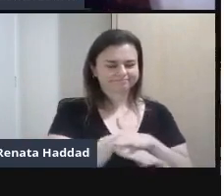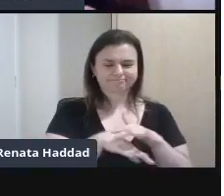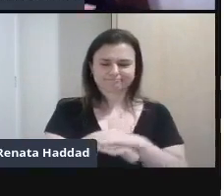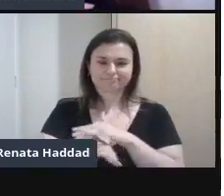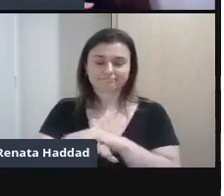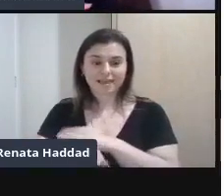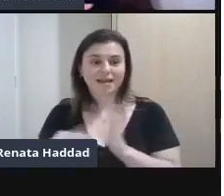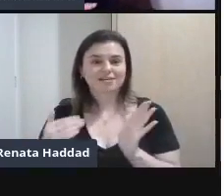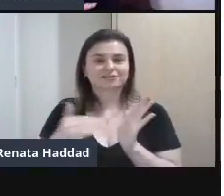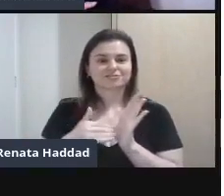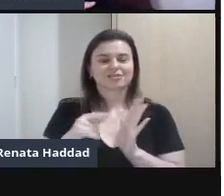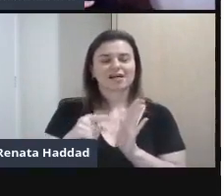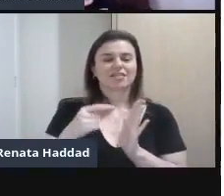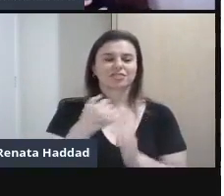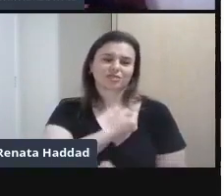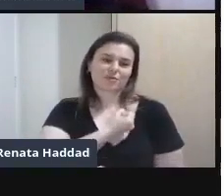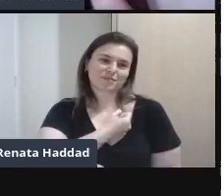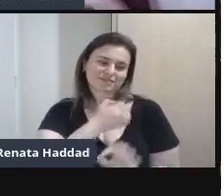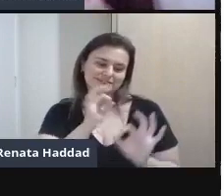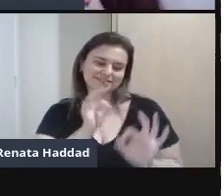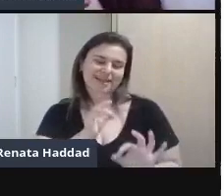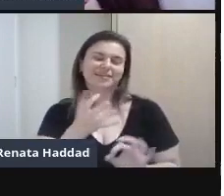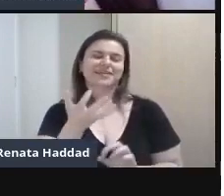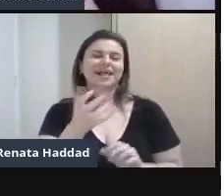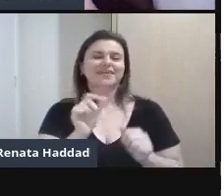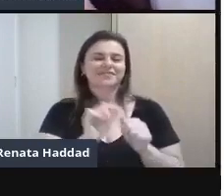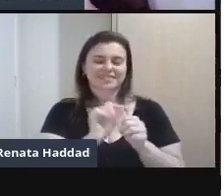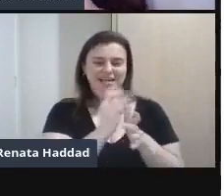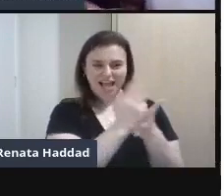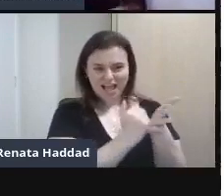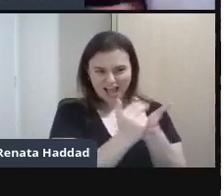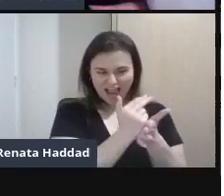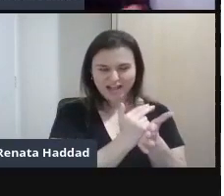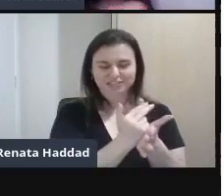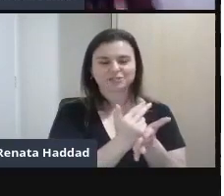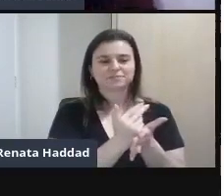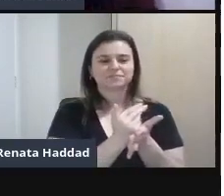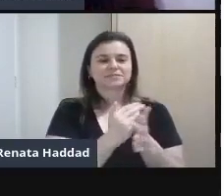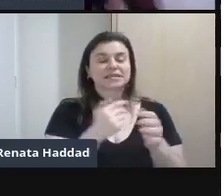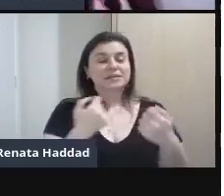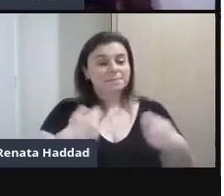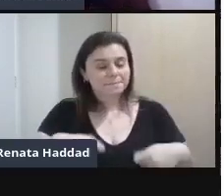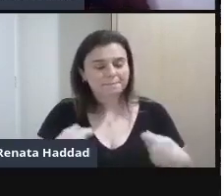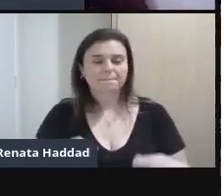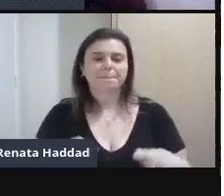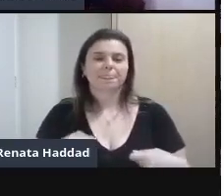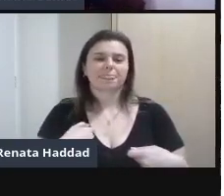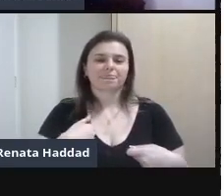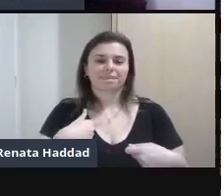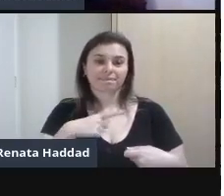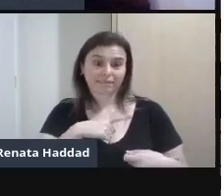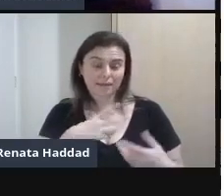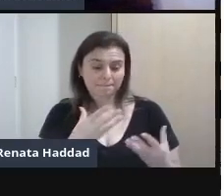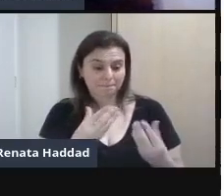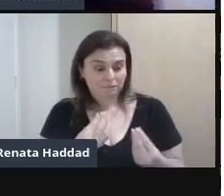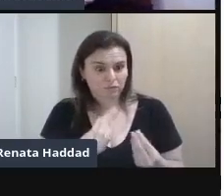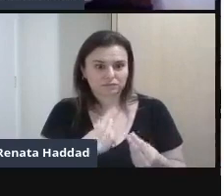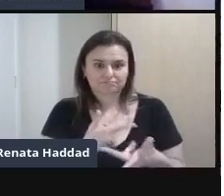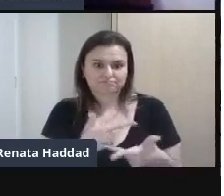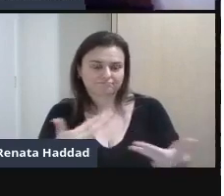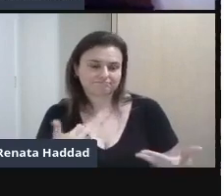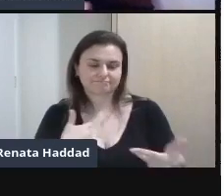número exato Da produção E precisa ser Ao mesmo tempo Com bastante Em bastante Quantidade